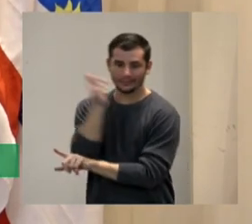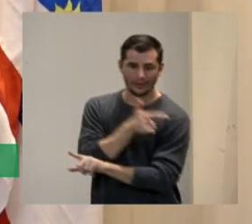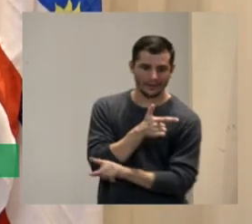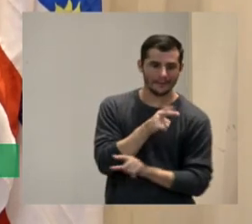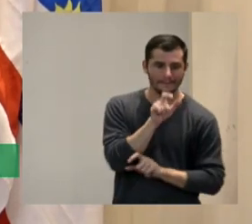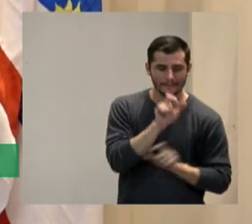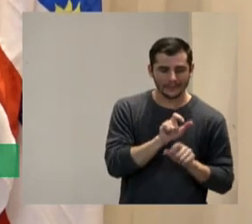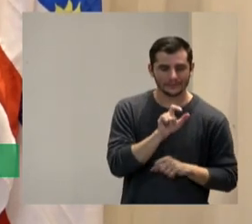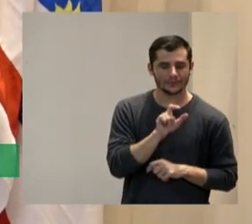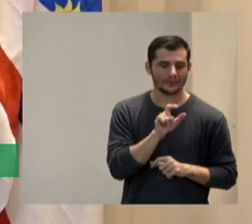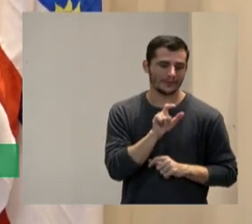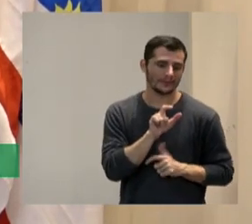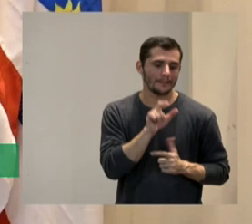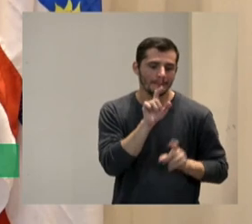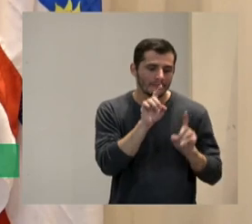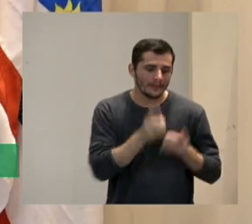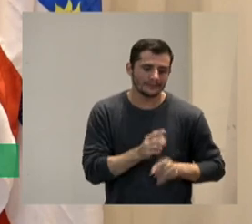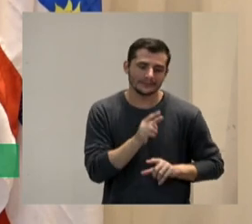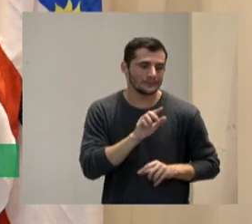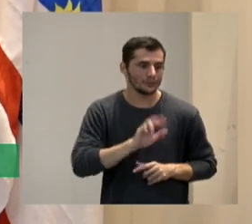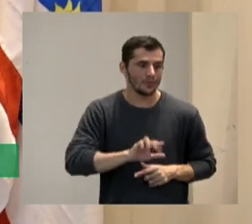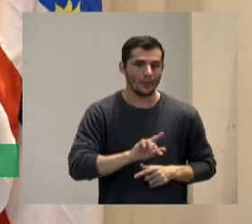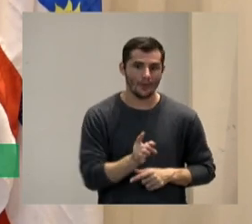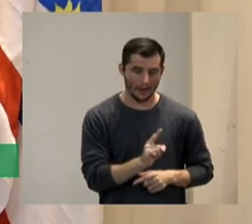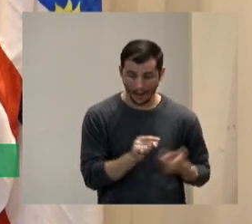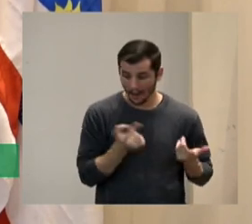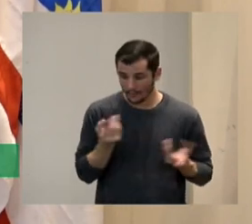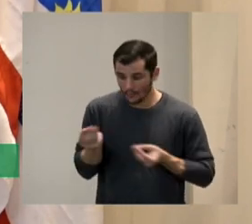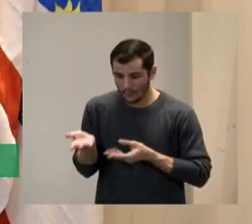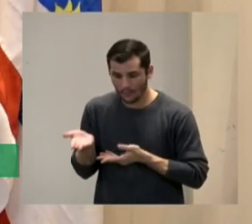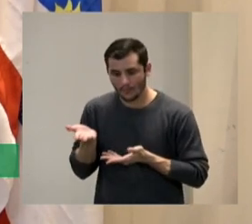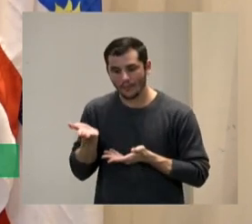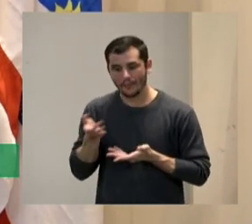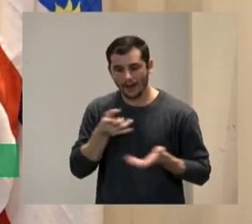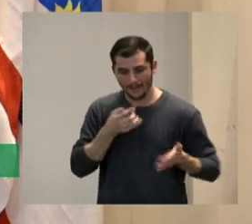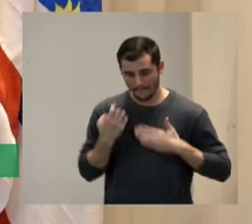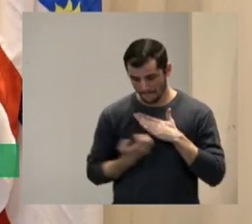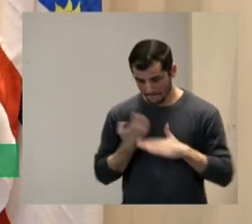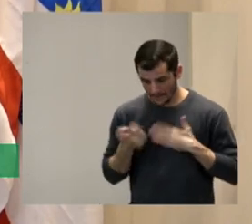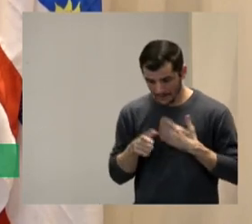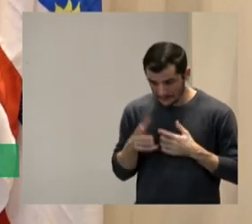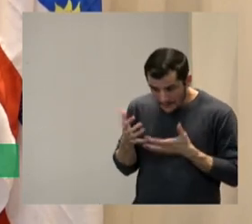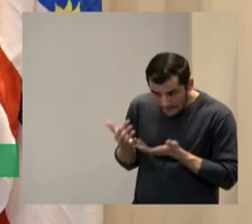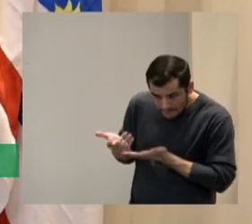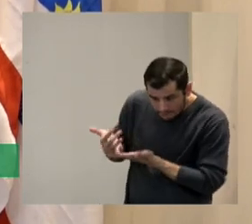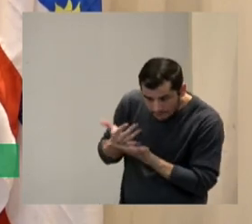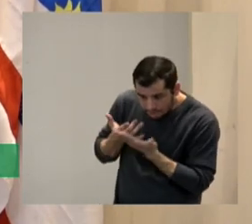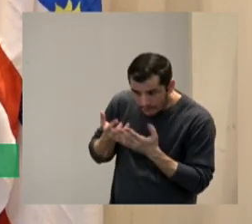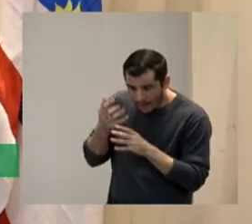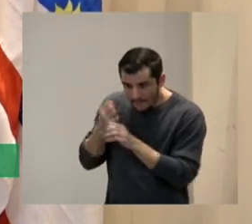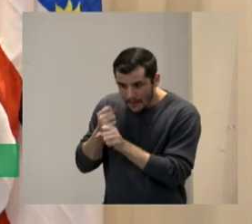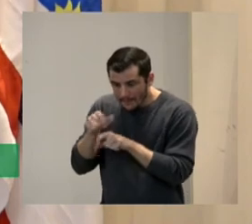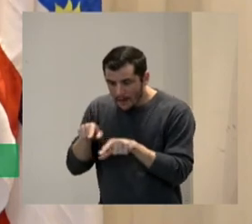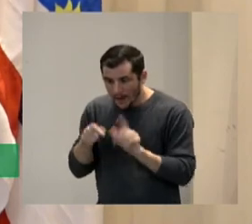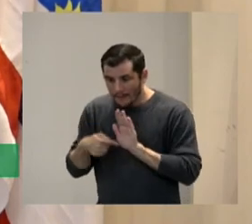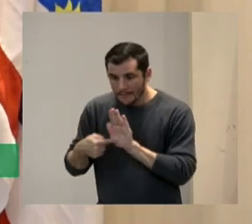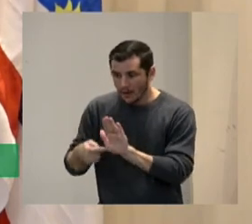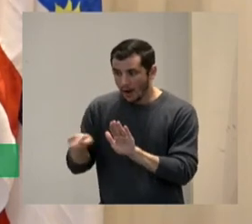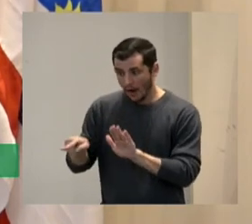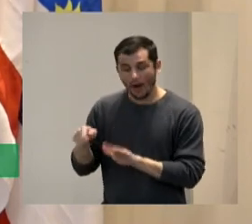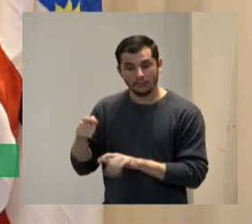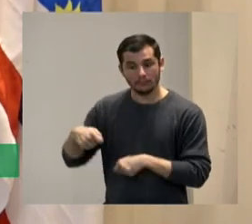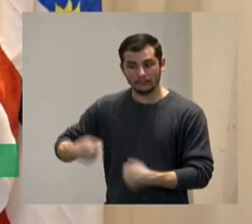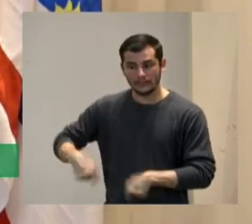tratado e a empresa vai ter que pagar por por esse dado que eu estou dando se você chegar hoje